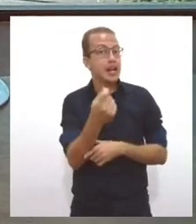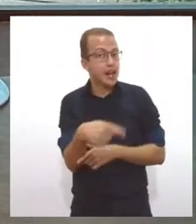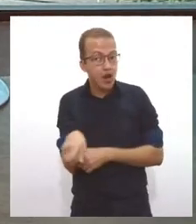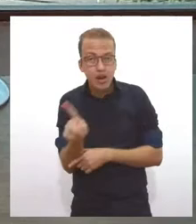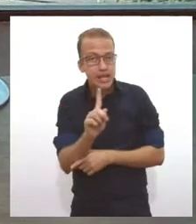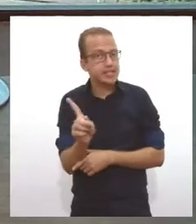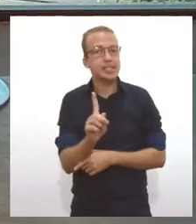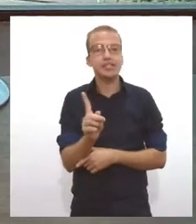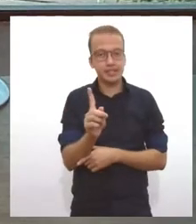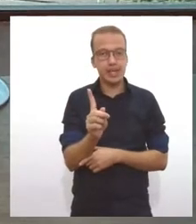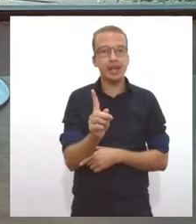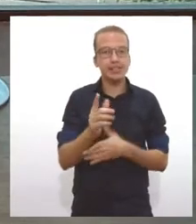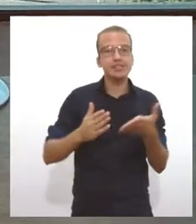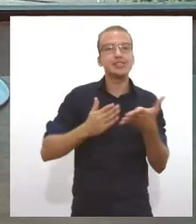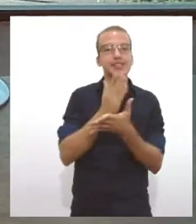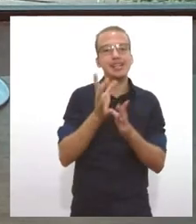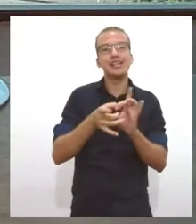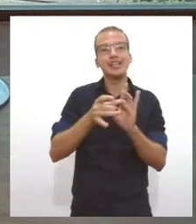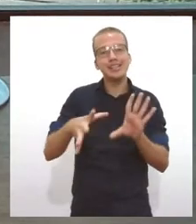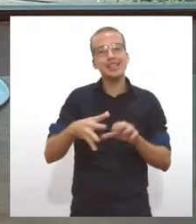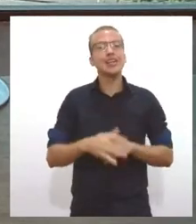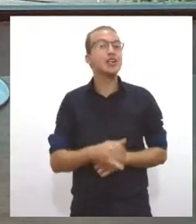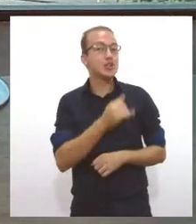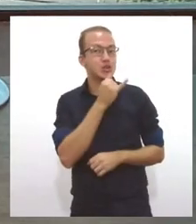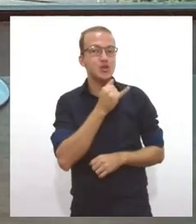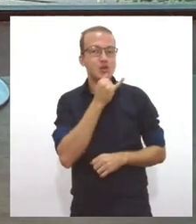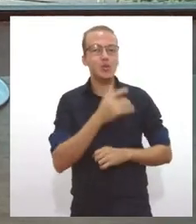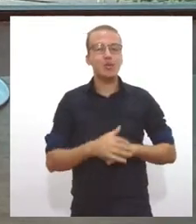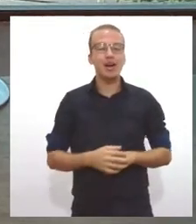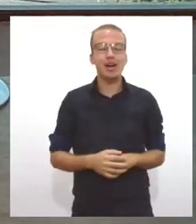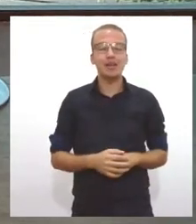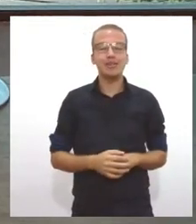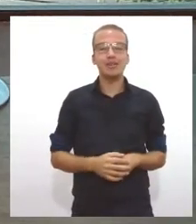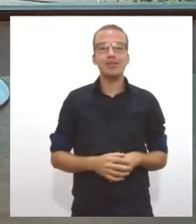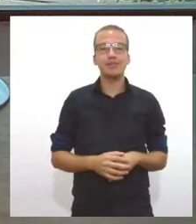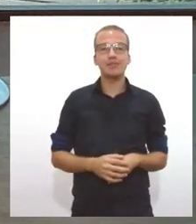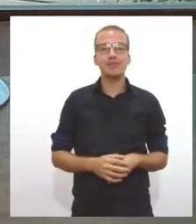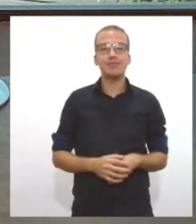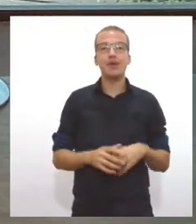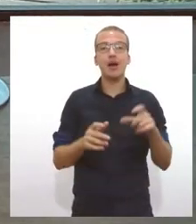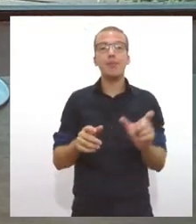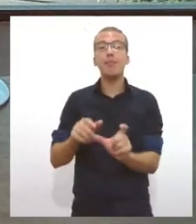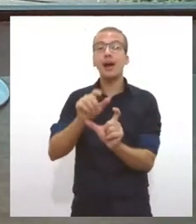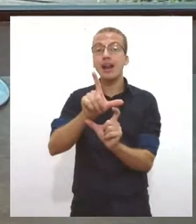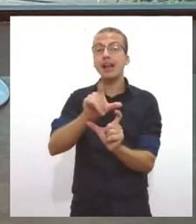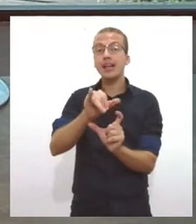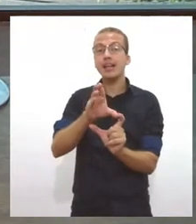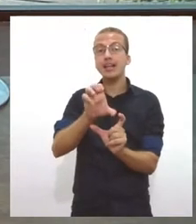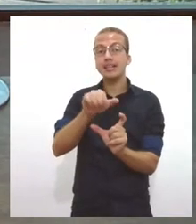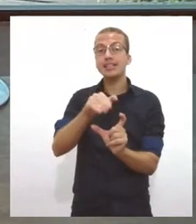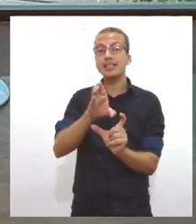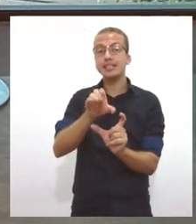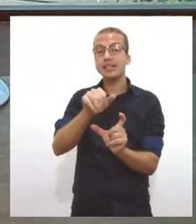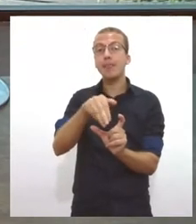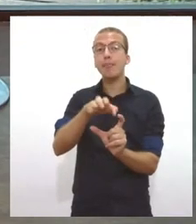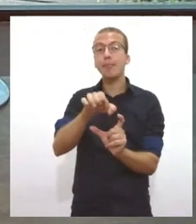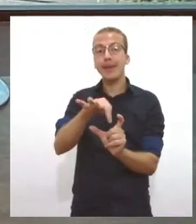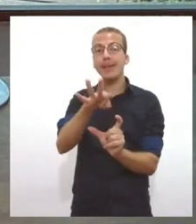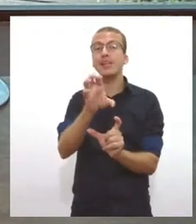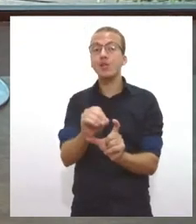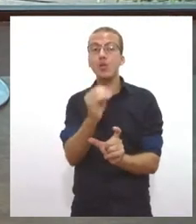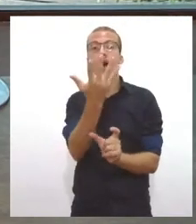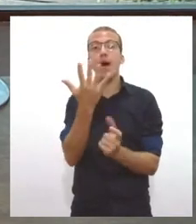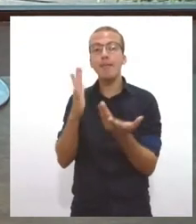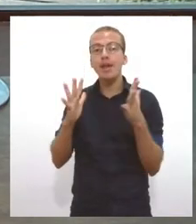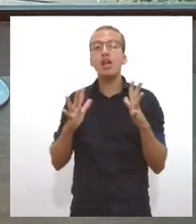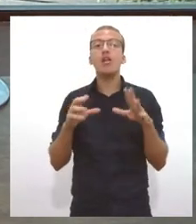ambiental. Desculpa, seus nomes estão parecidos. É verdade. Essa dispensa de licenciamento ambiental, o que pode impactar,